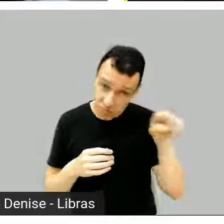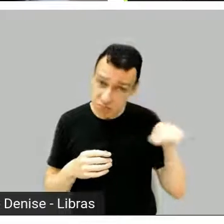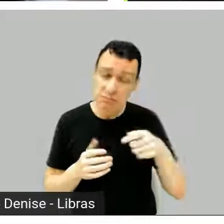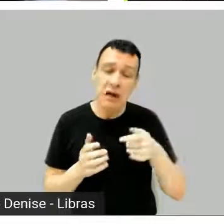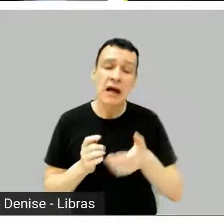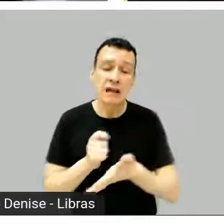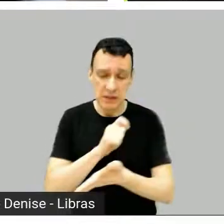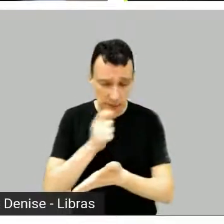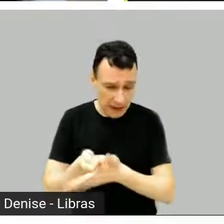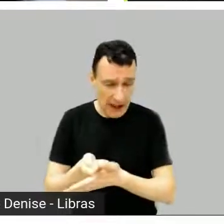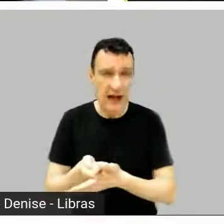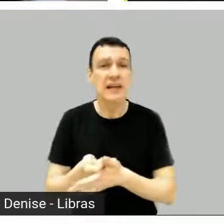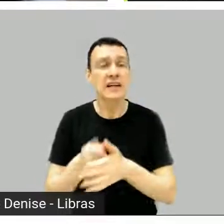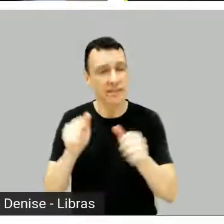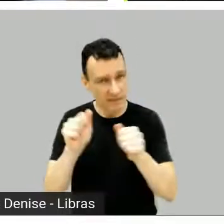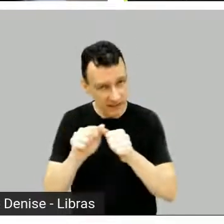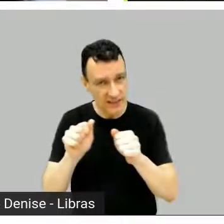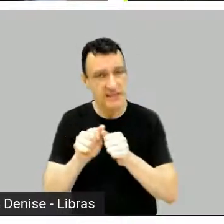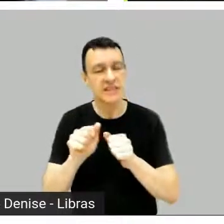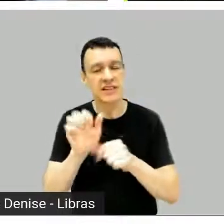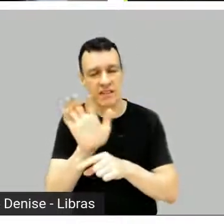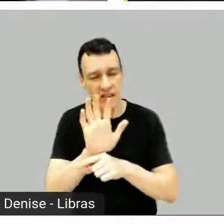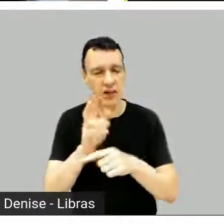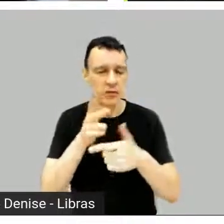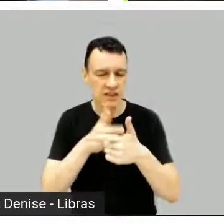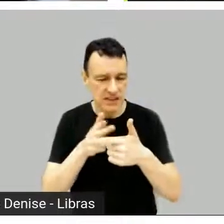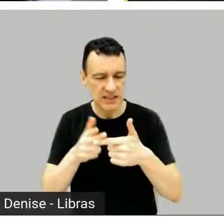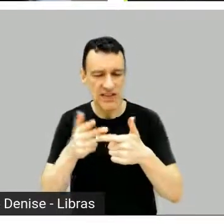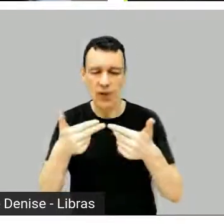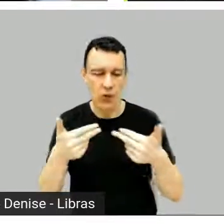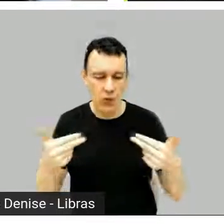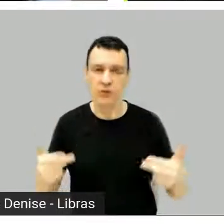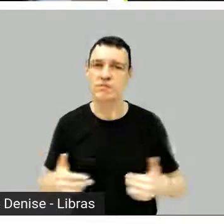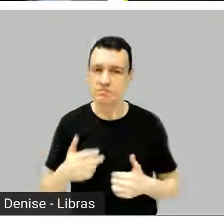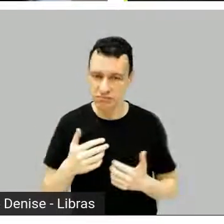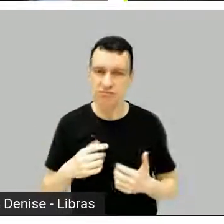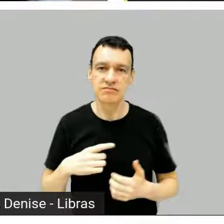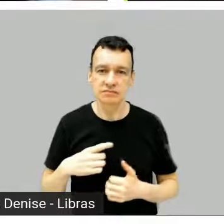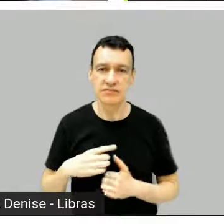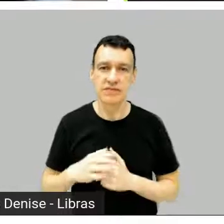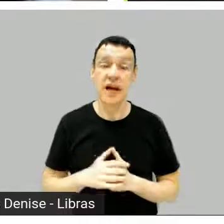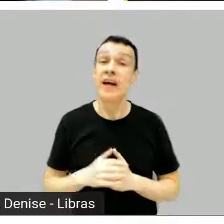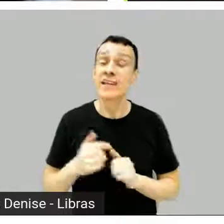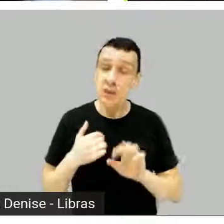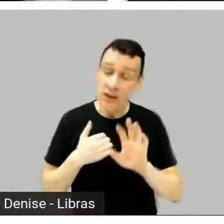e não é uma dúvida. Pois é, eu acho difícil gastar em 30 milhões numa antologia.